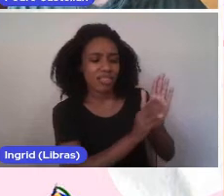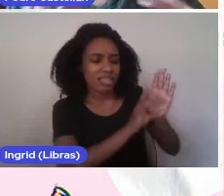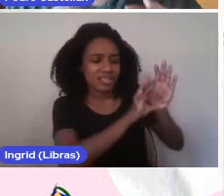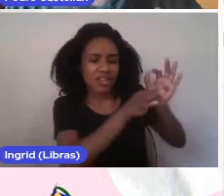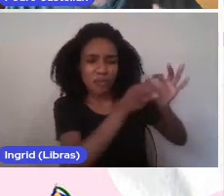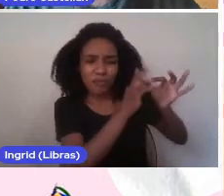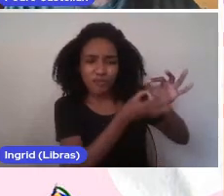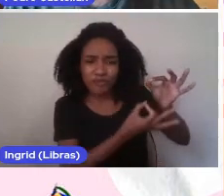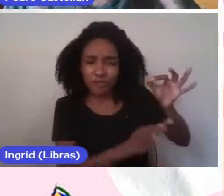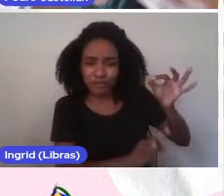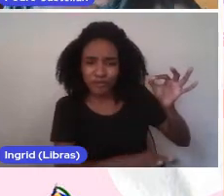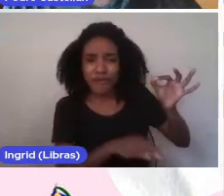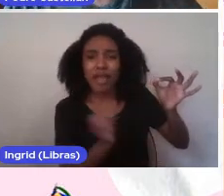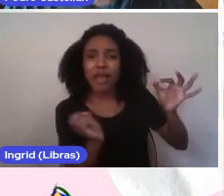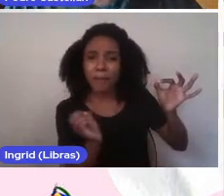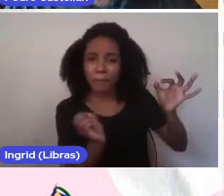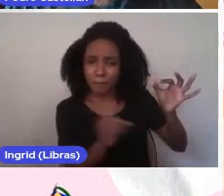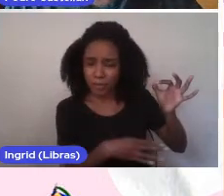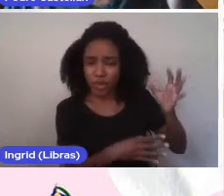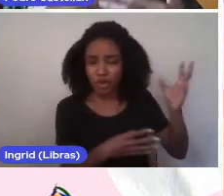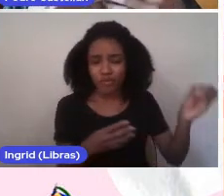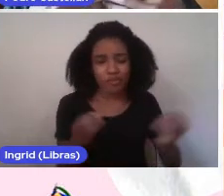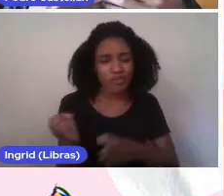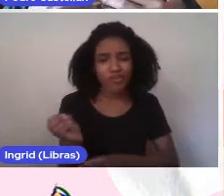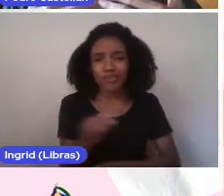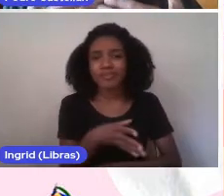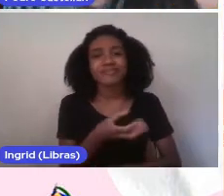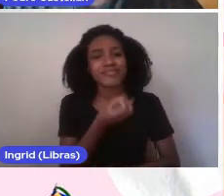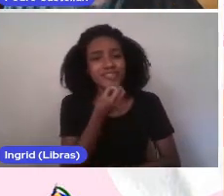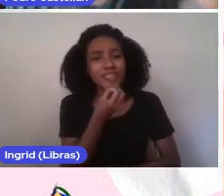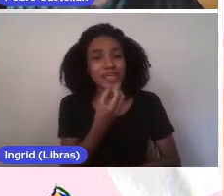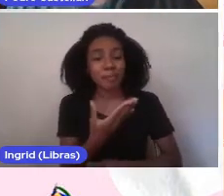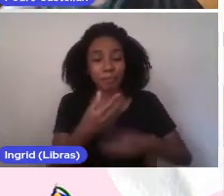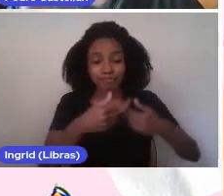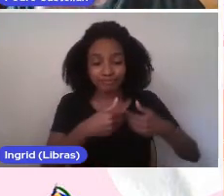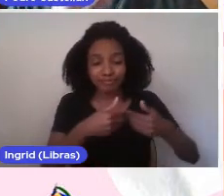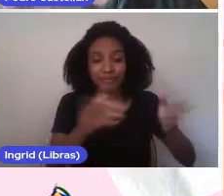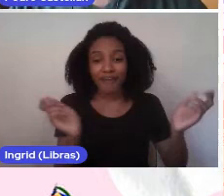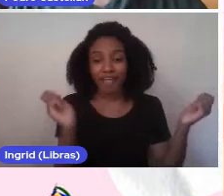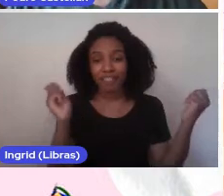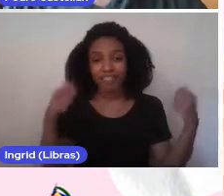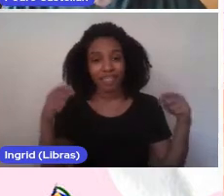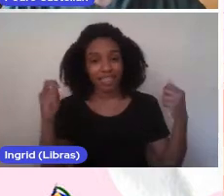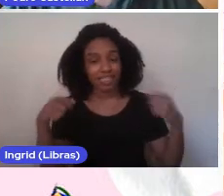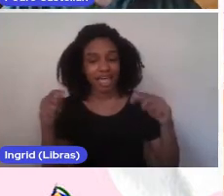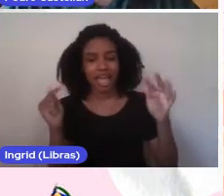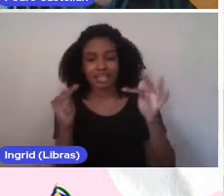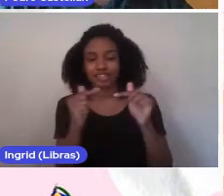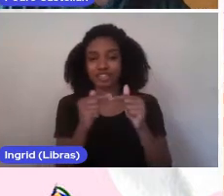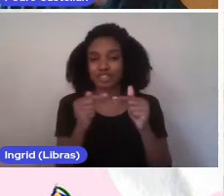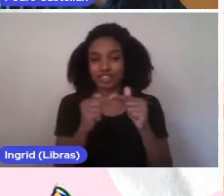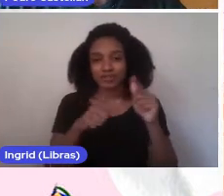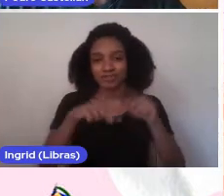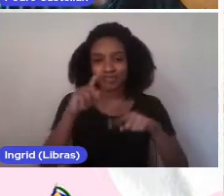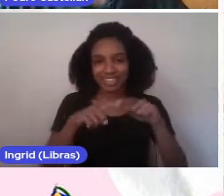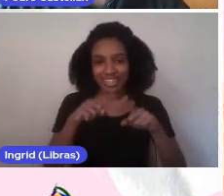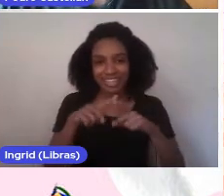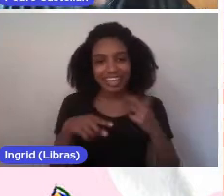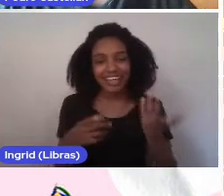boa, pois cada material novo que chega no portal abrem-se novas possibilidades de tipos de materiais.